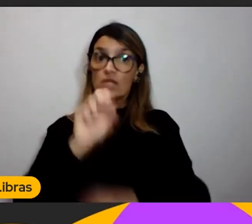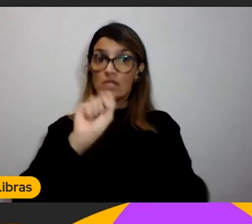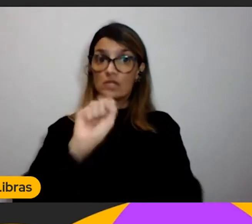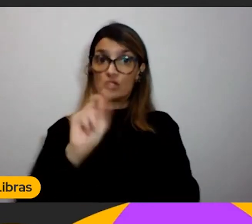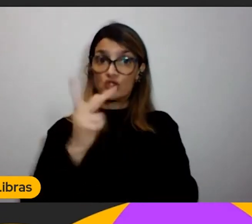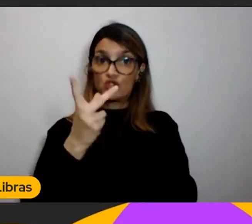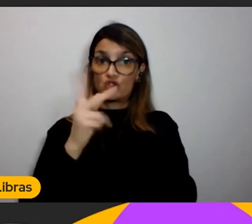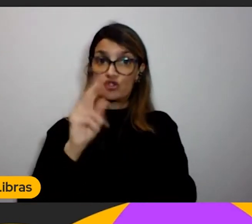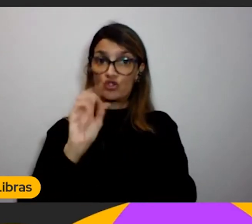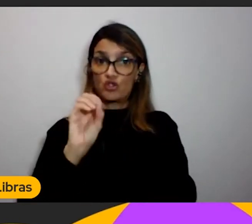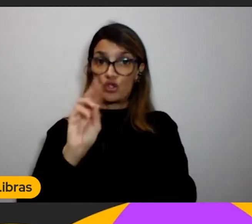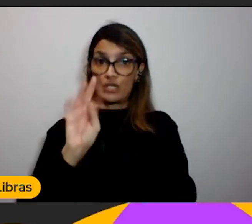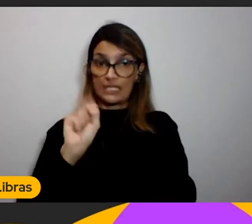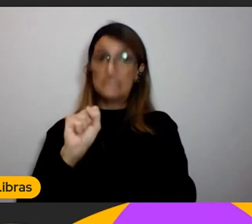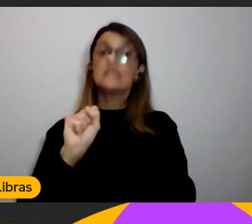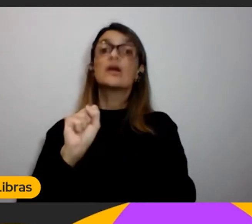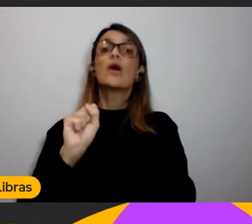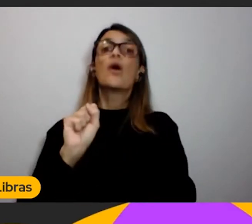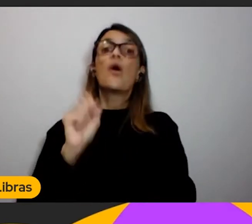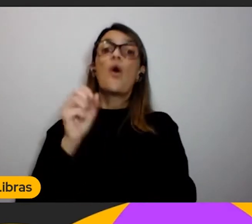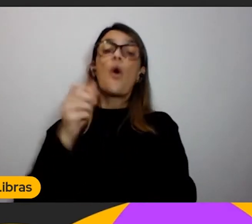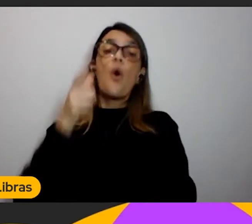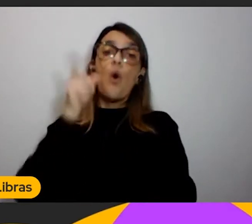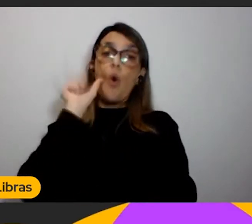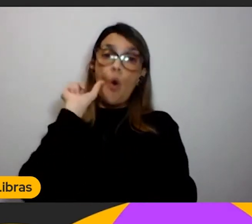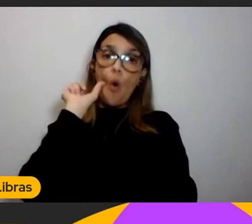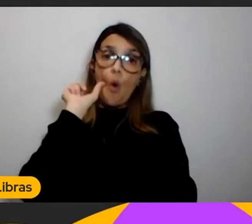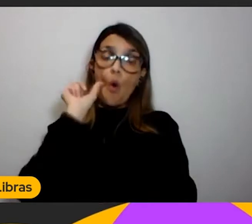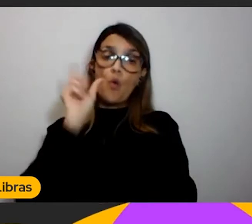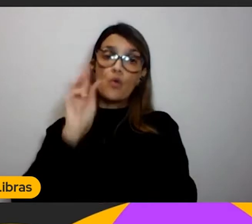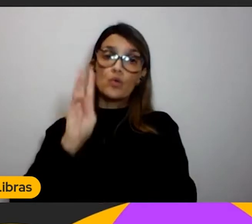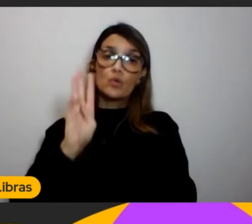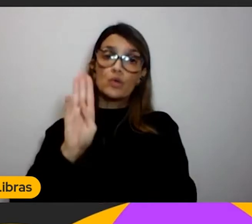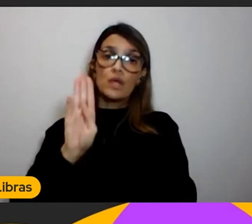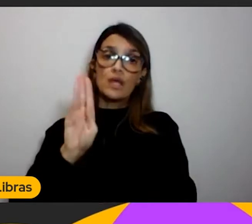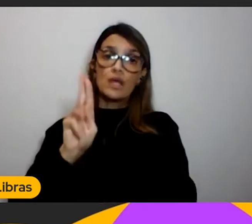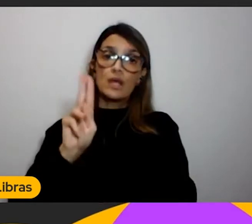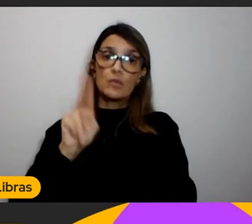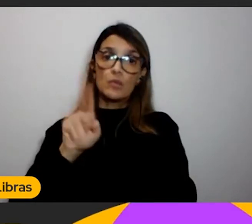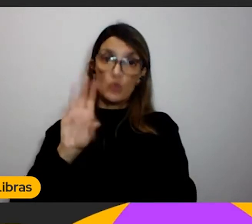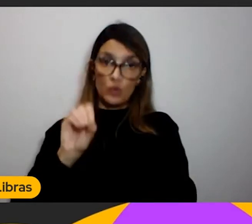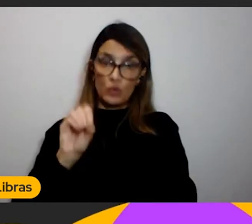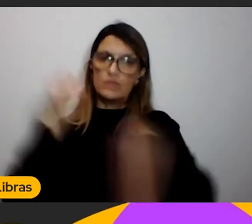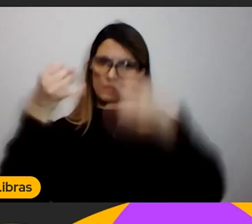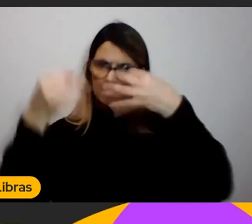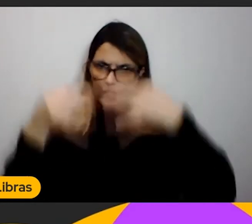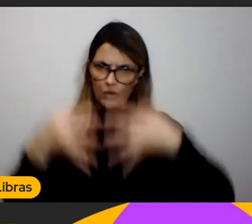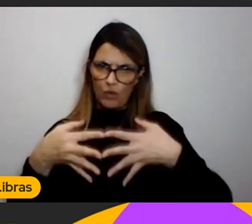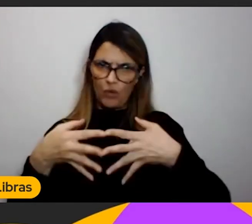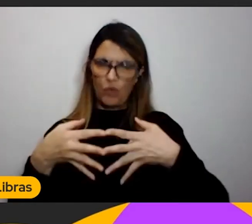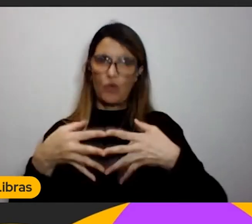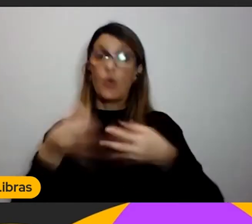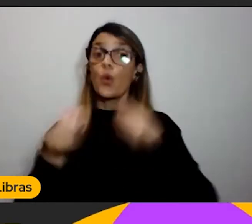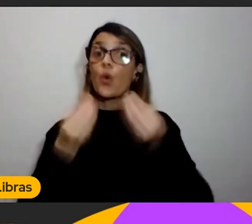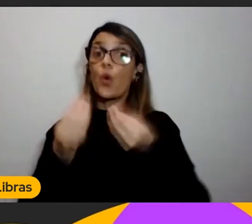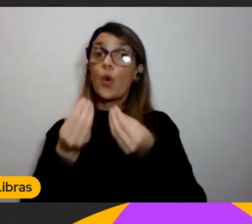Bruno explicou tudo sobre como funciona, como que é lá no aplicativo do YouTube no celular para você gravar.